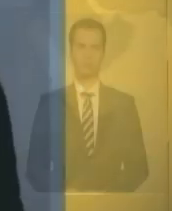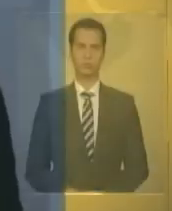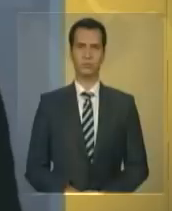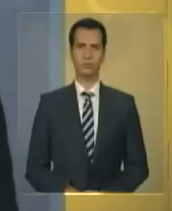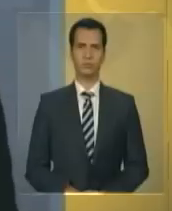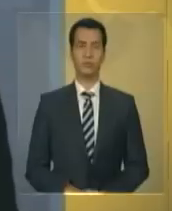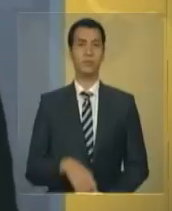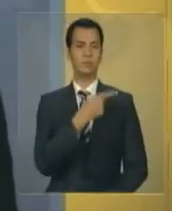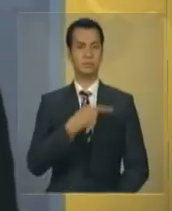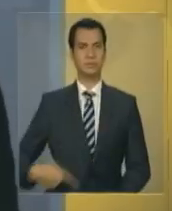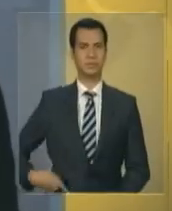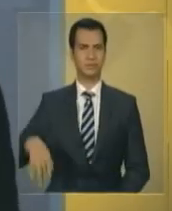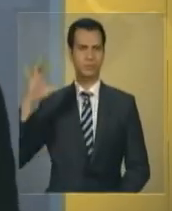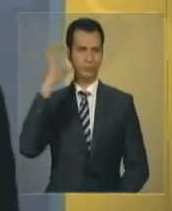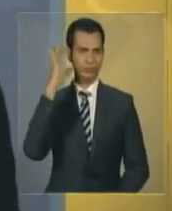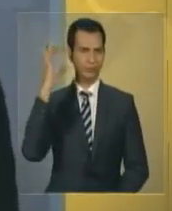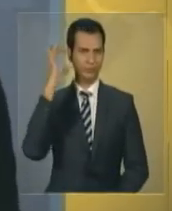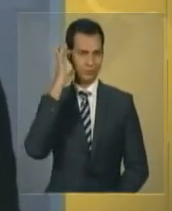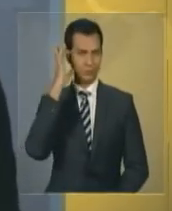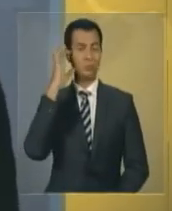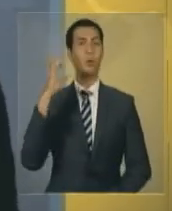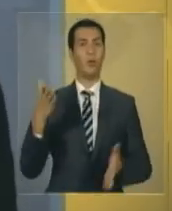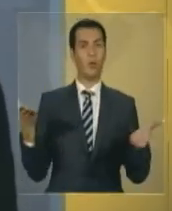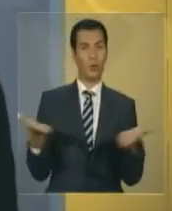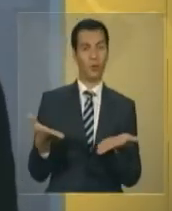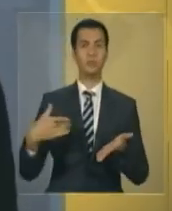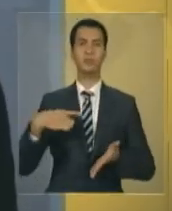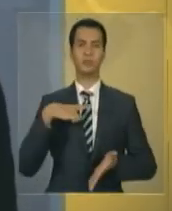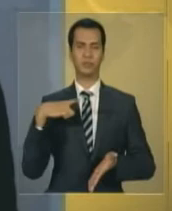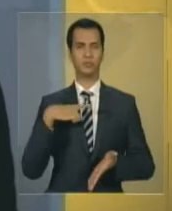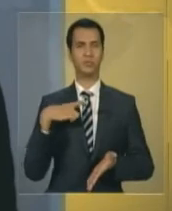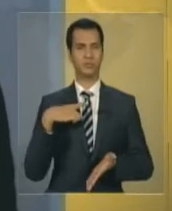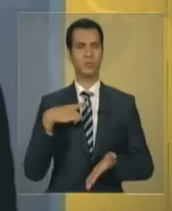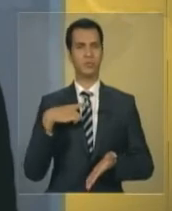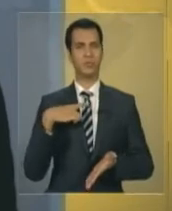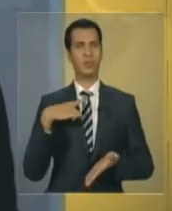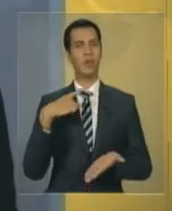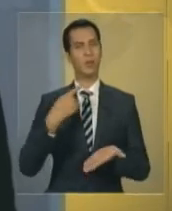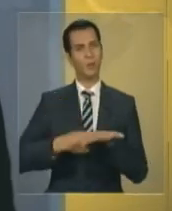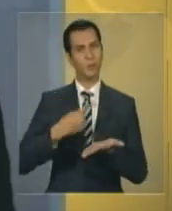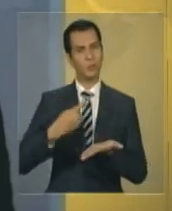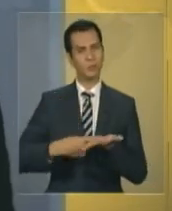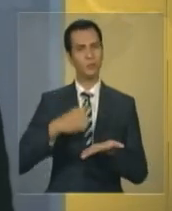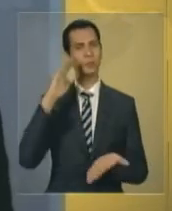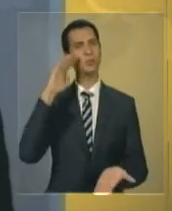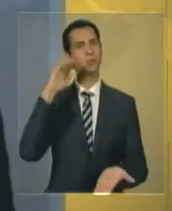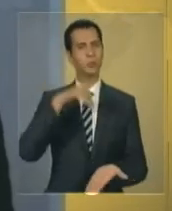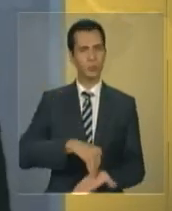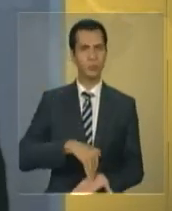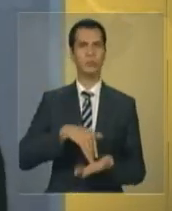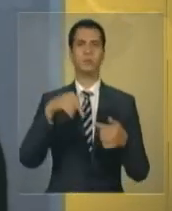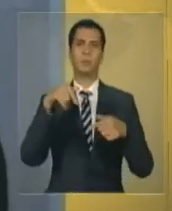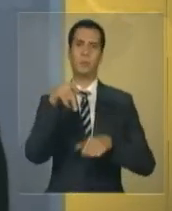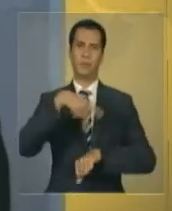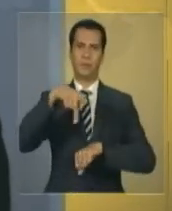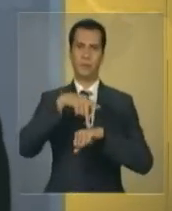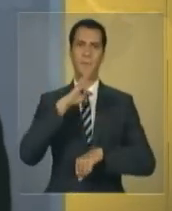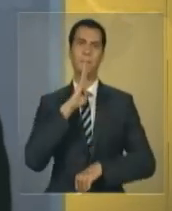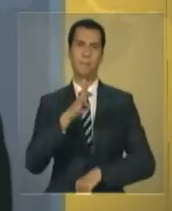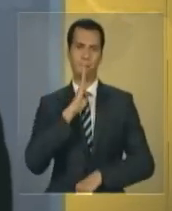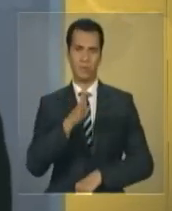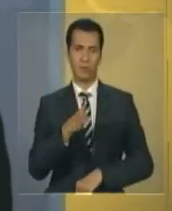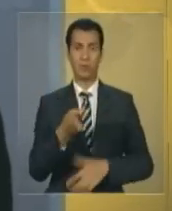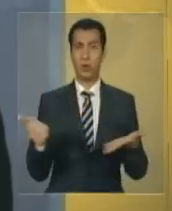A presidenta Dilma Rousseff cumpriu hoje o seu último dia na Bélgica. Pela manhã ela esteve na 5ª Cúpula Brasil-União